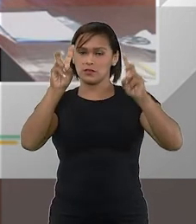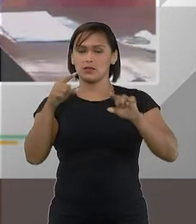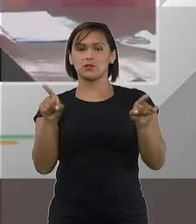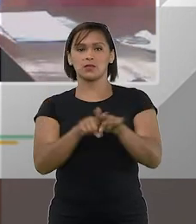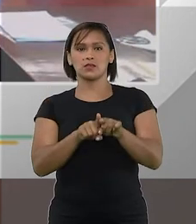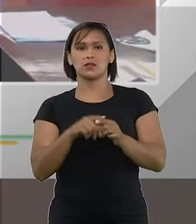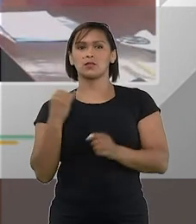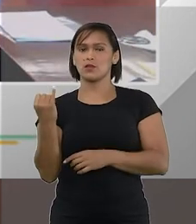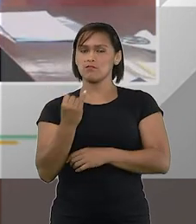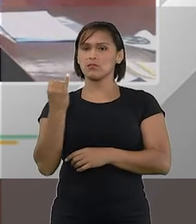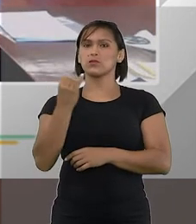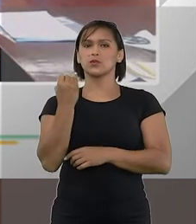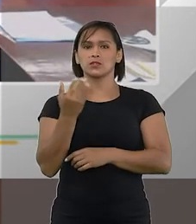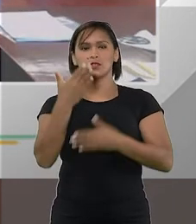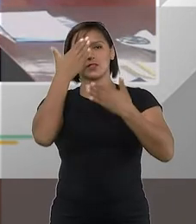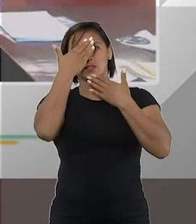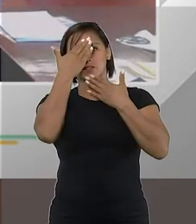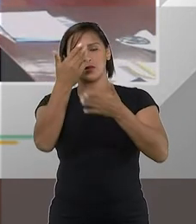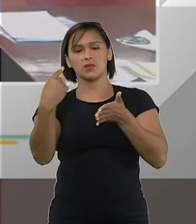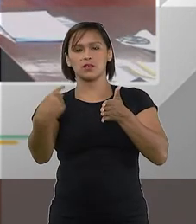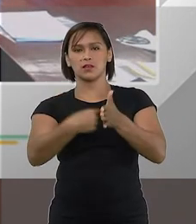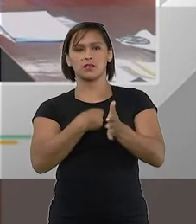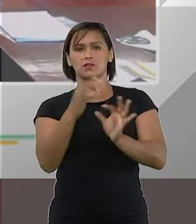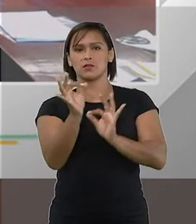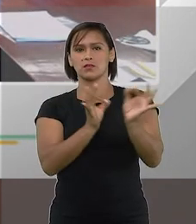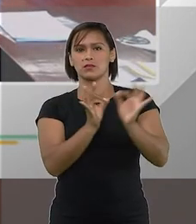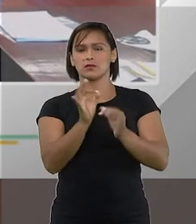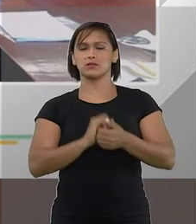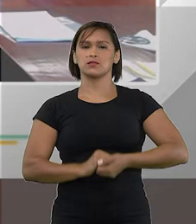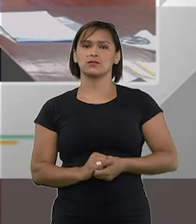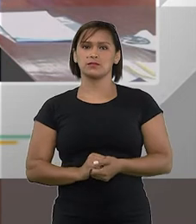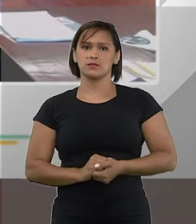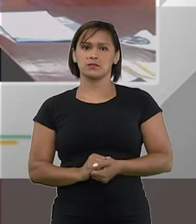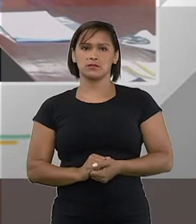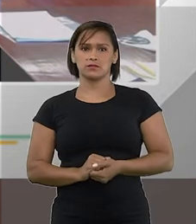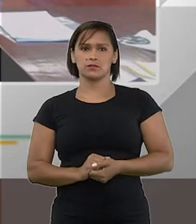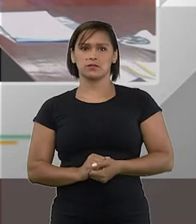é extremamente candente muito obrigado pela formulação